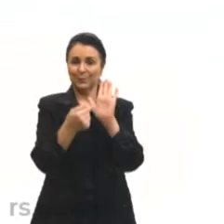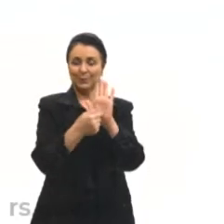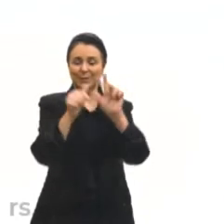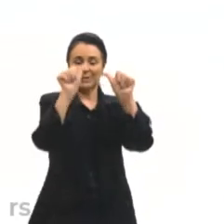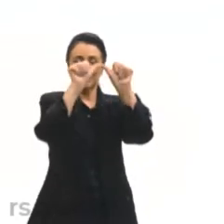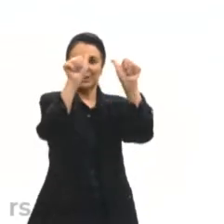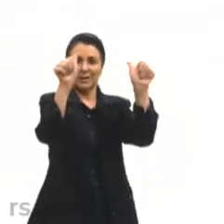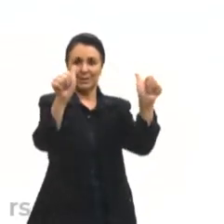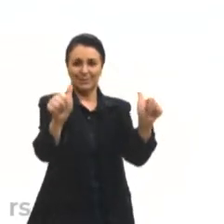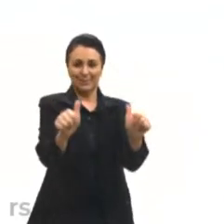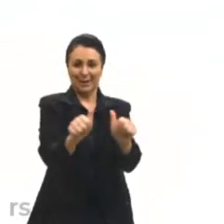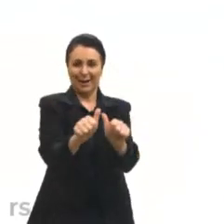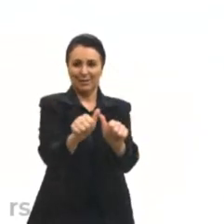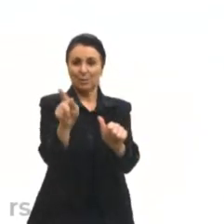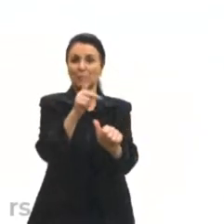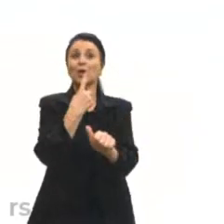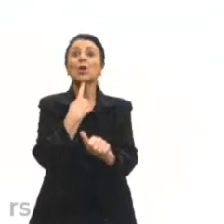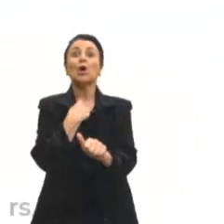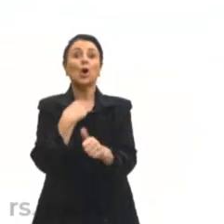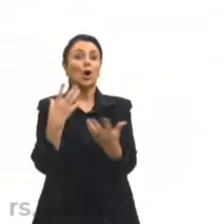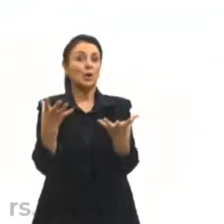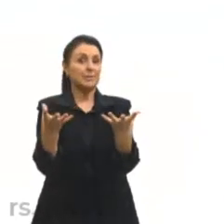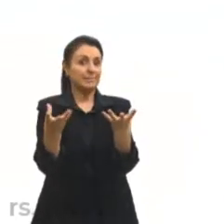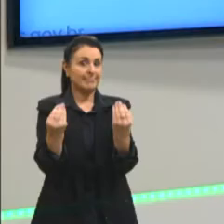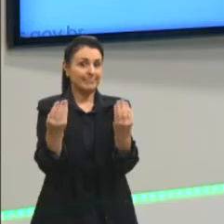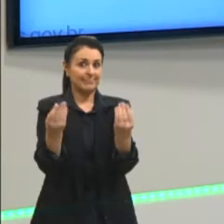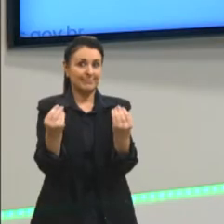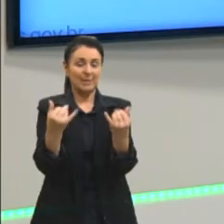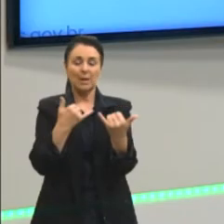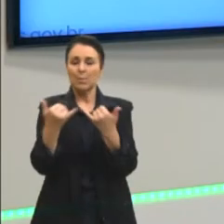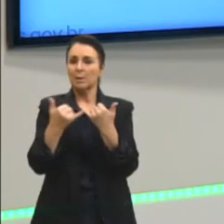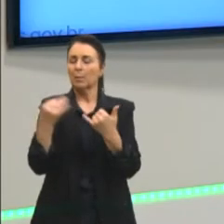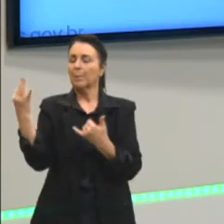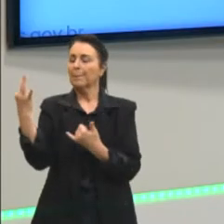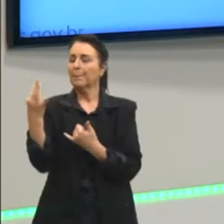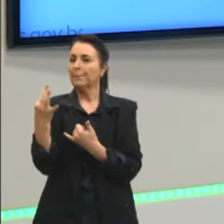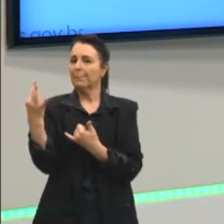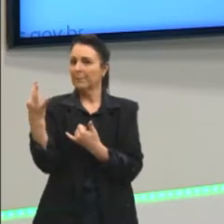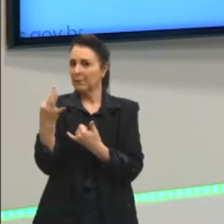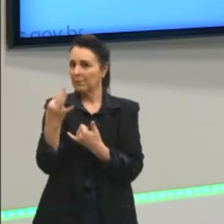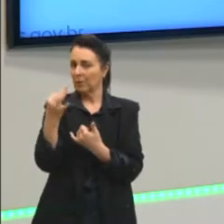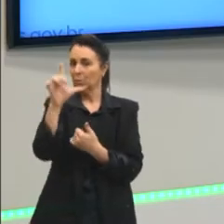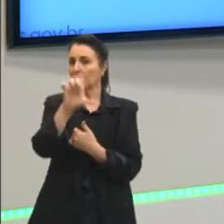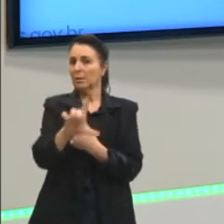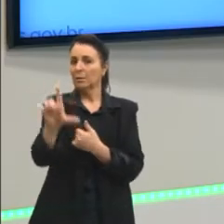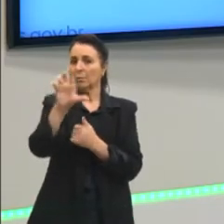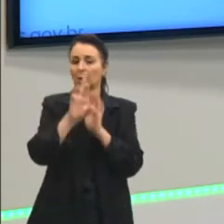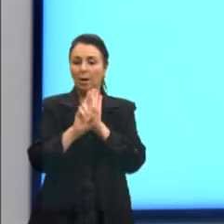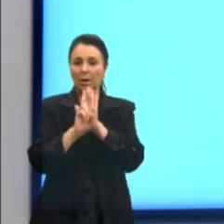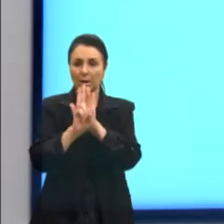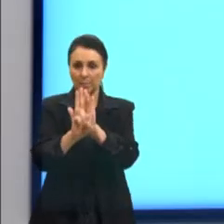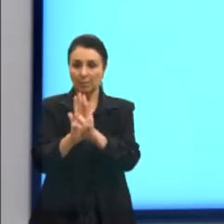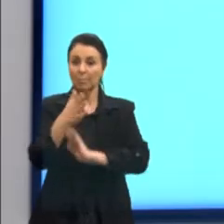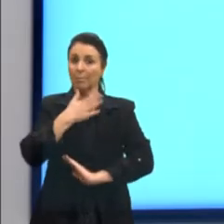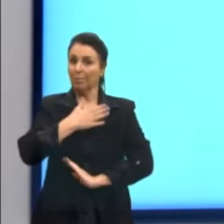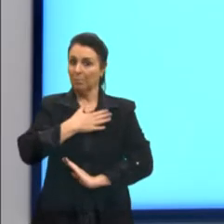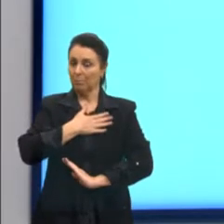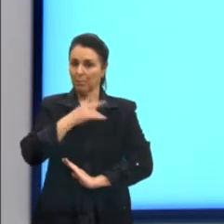imagem que eu gosto muito, porque eu acho que ela serve como um exemplo perfeito do que a literatura representa para mim.